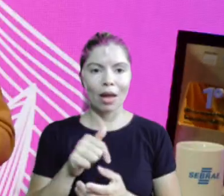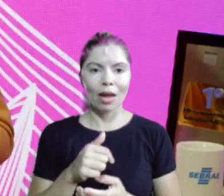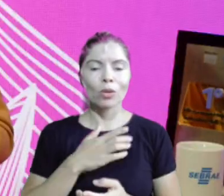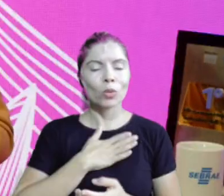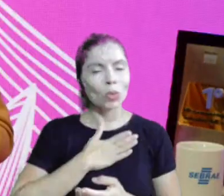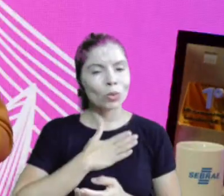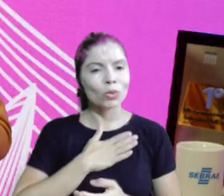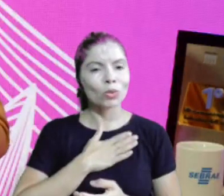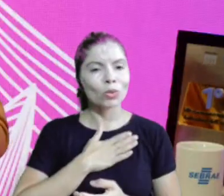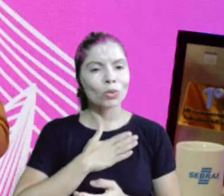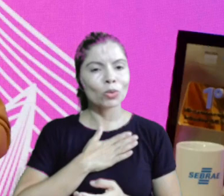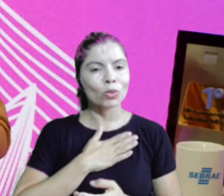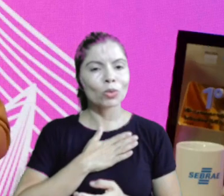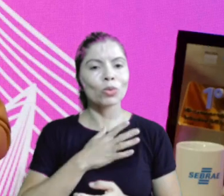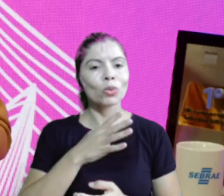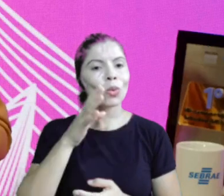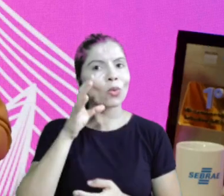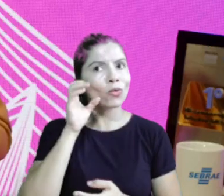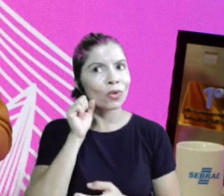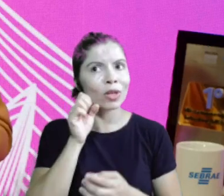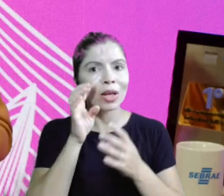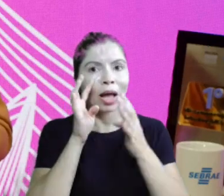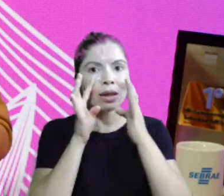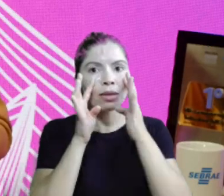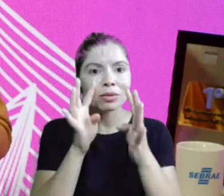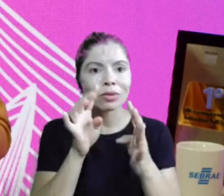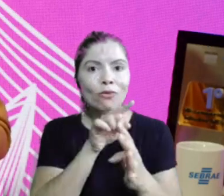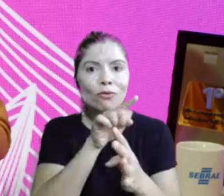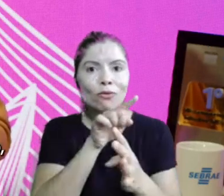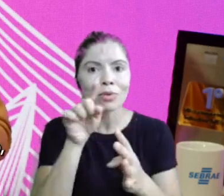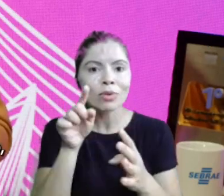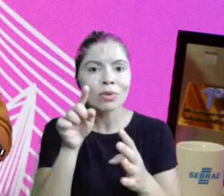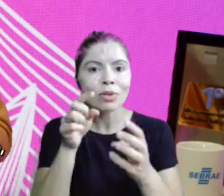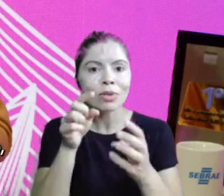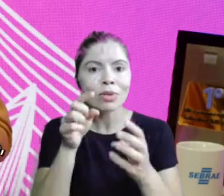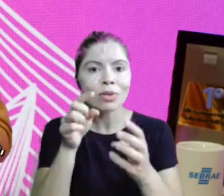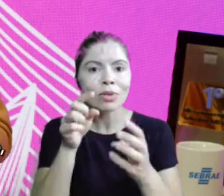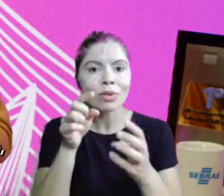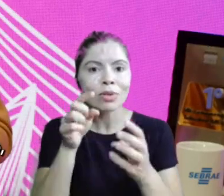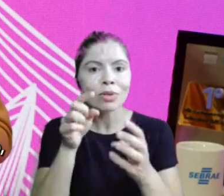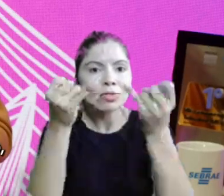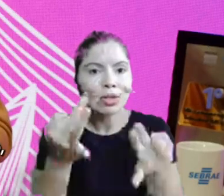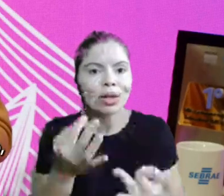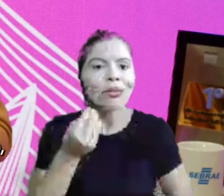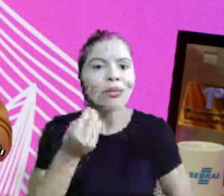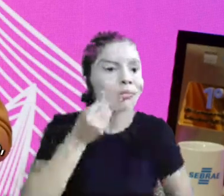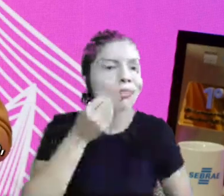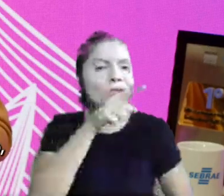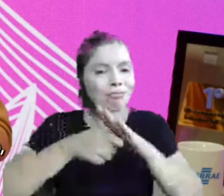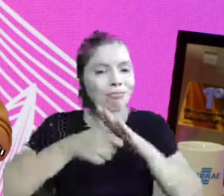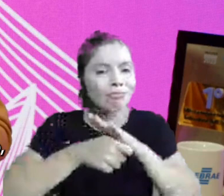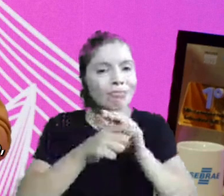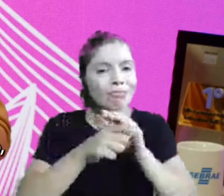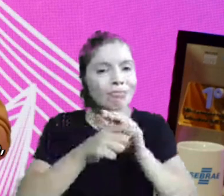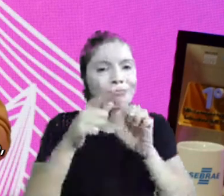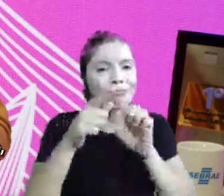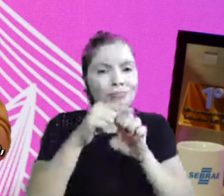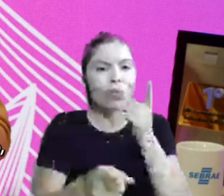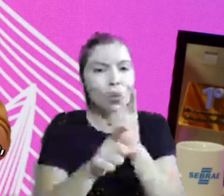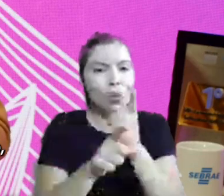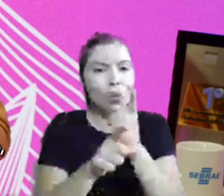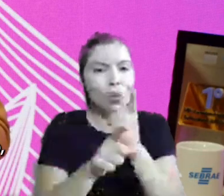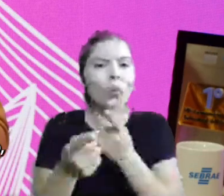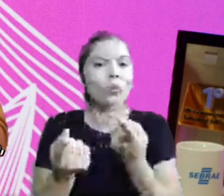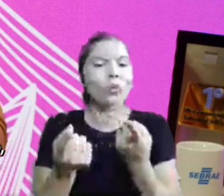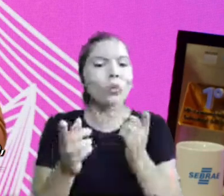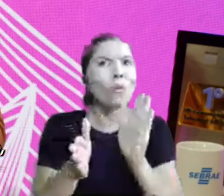Gostoso ouvir vocês contando, né? Essa jornada do empreendedorismo, o